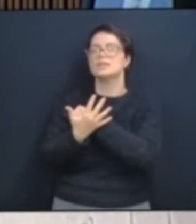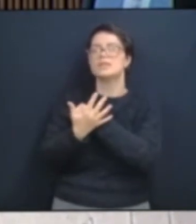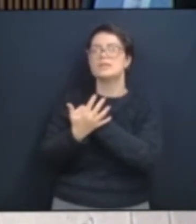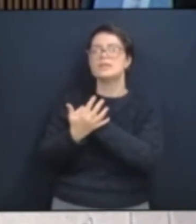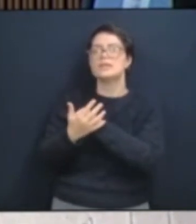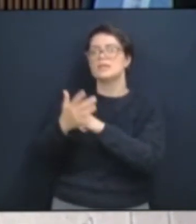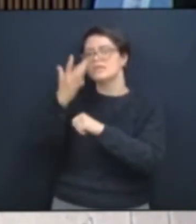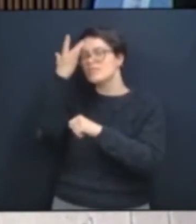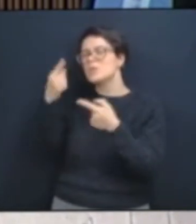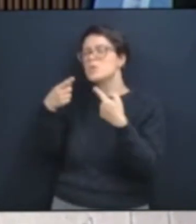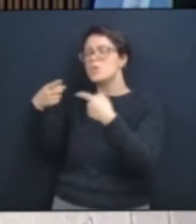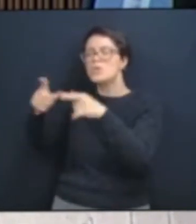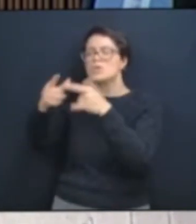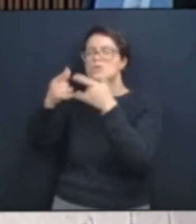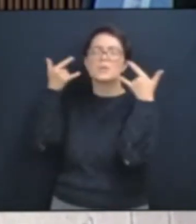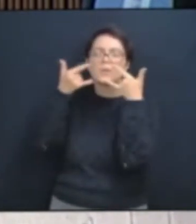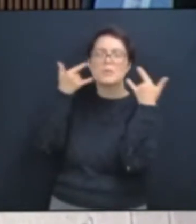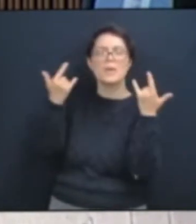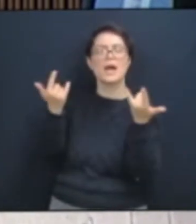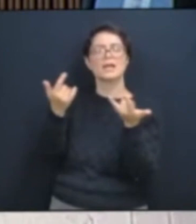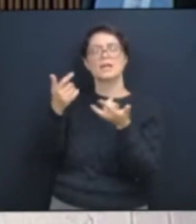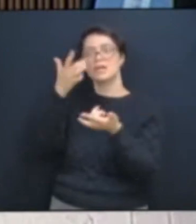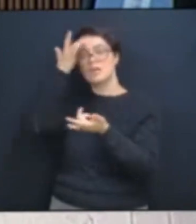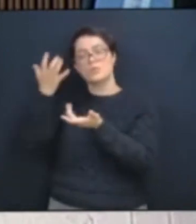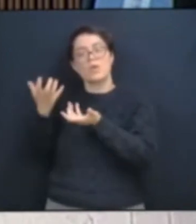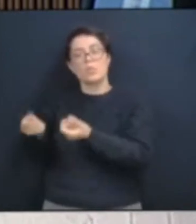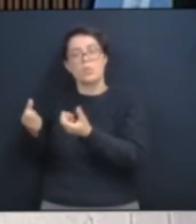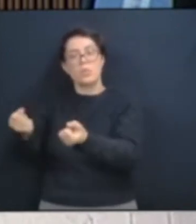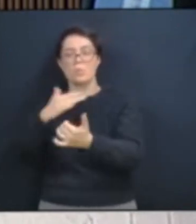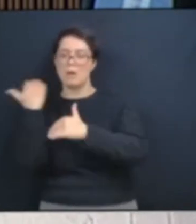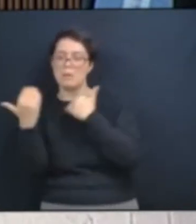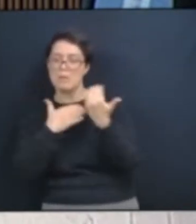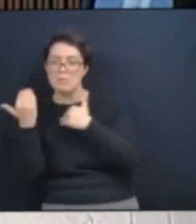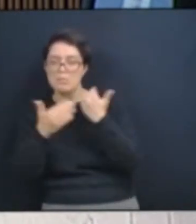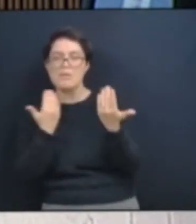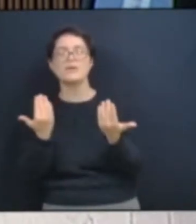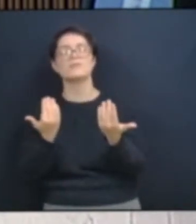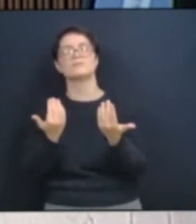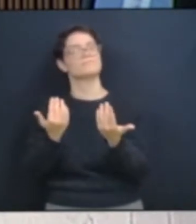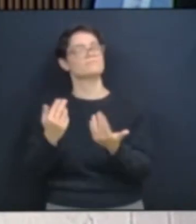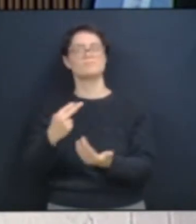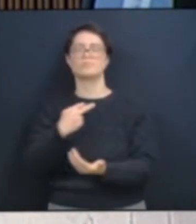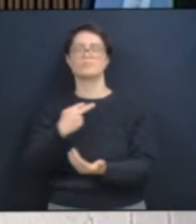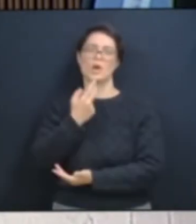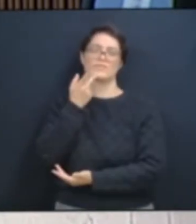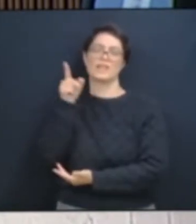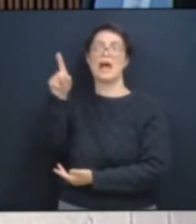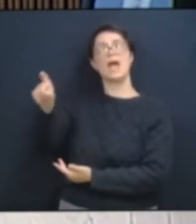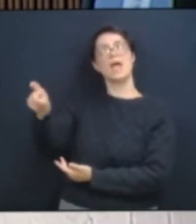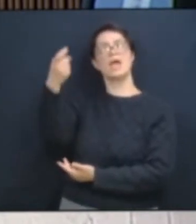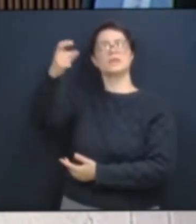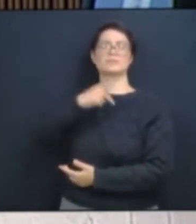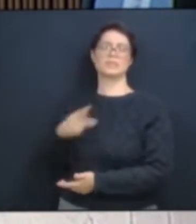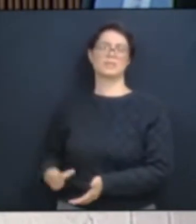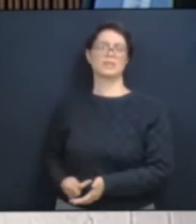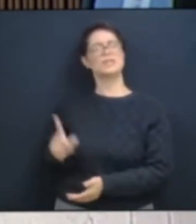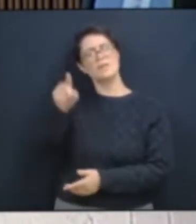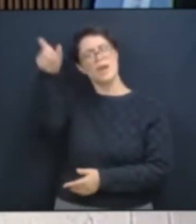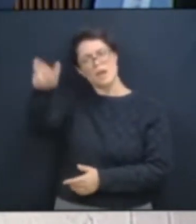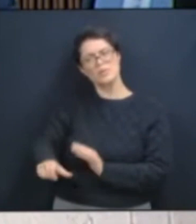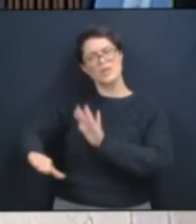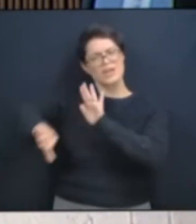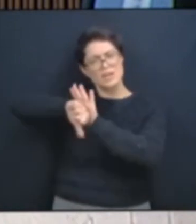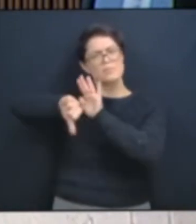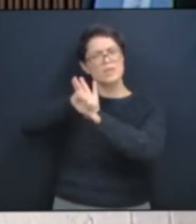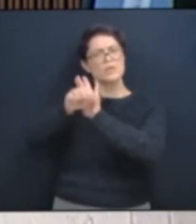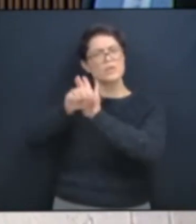criticou o uso de máscara e fez bilhões de pessoas morrer? Não pode ser chamado de ex-presidente. É criminoso o nome